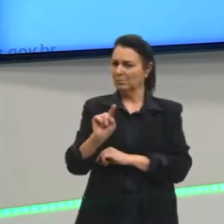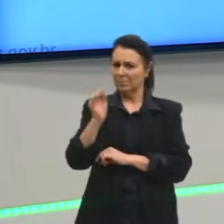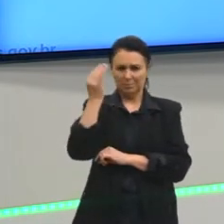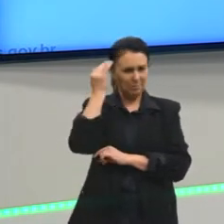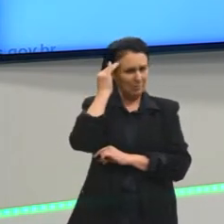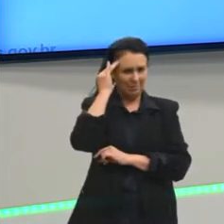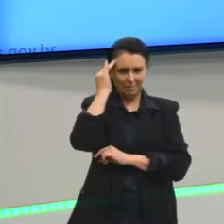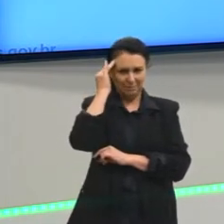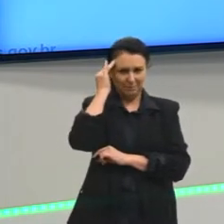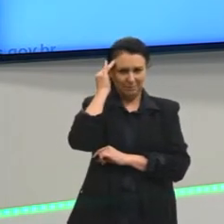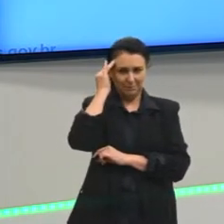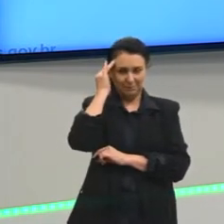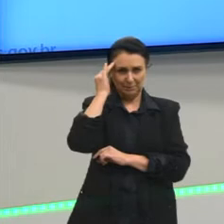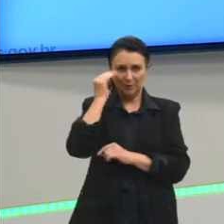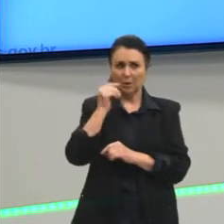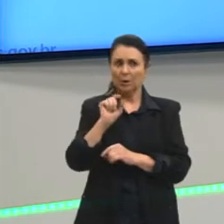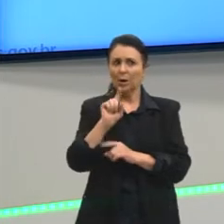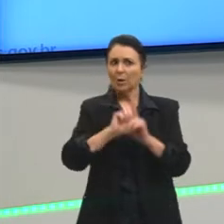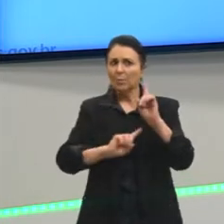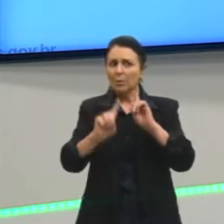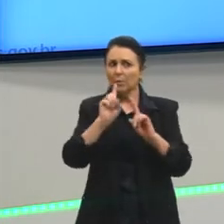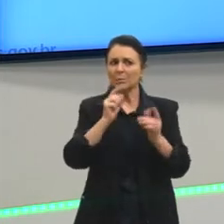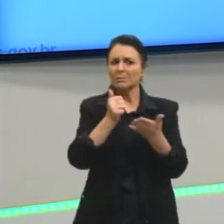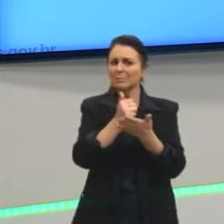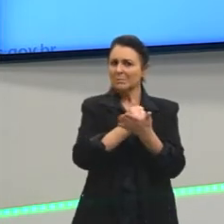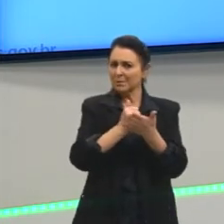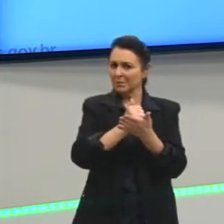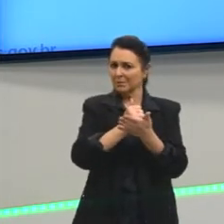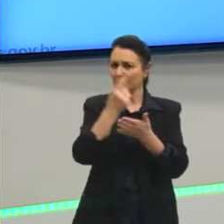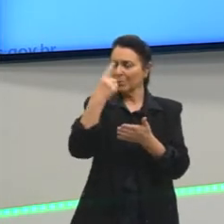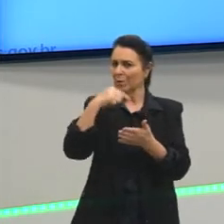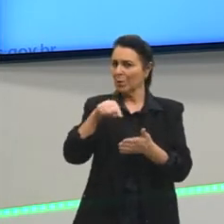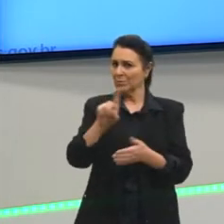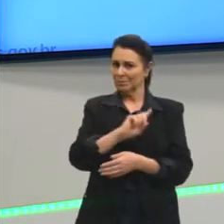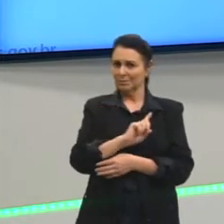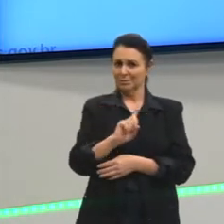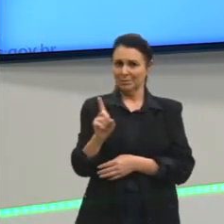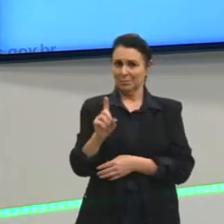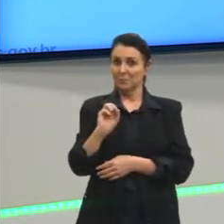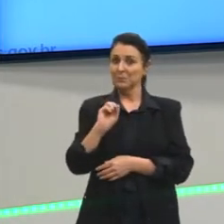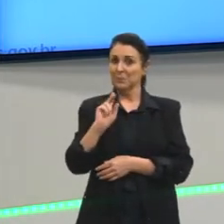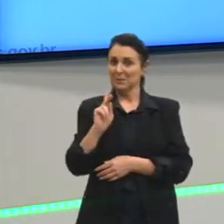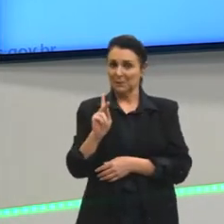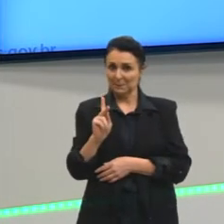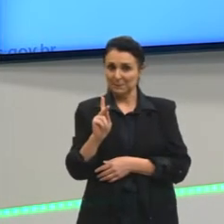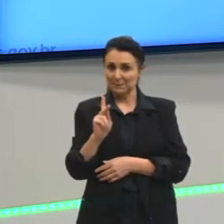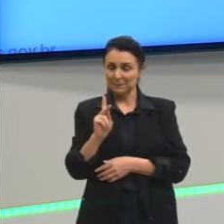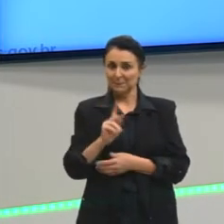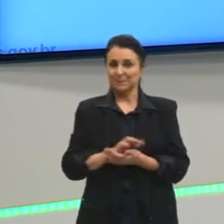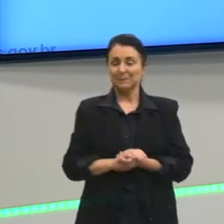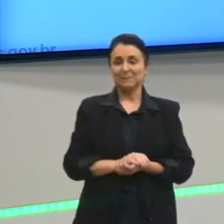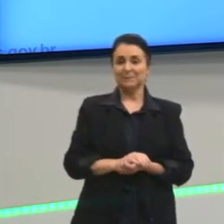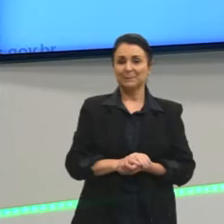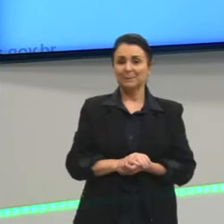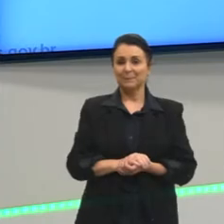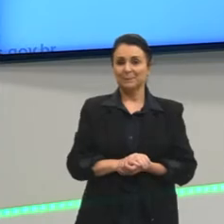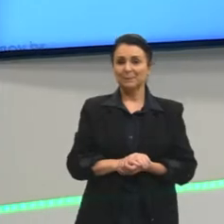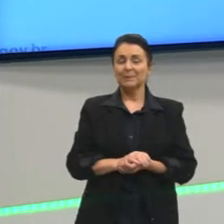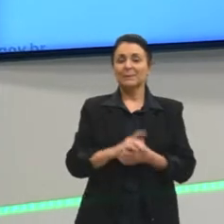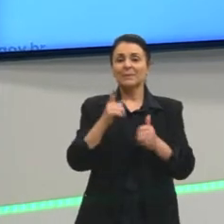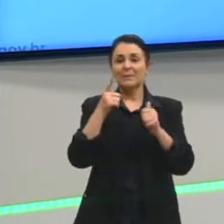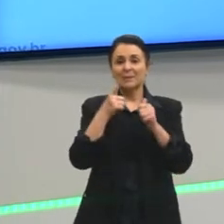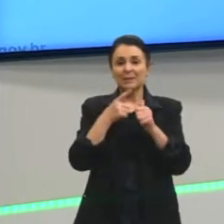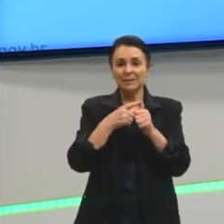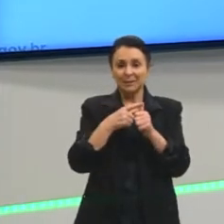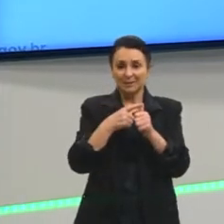Tudo que parece básico para alguns, para outros não é. Tá legal? Então, vamos lá. Primeira